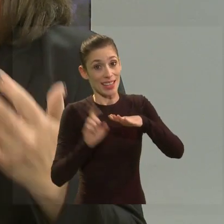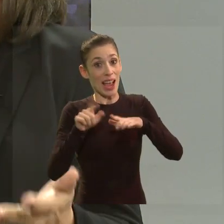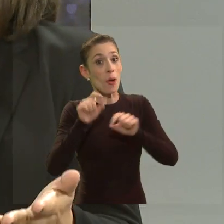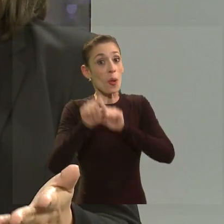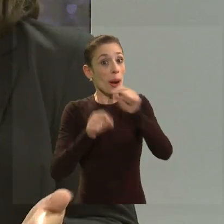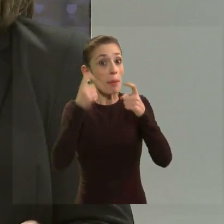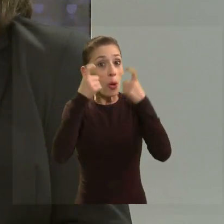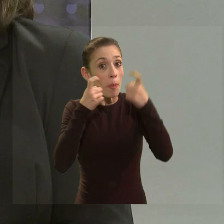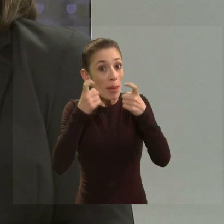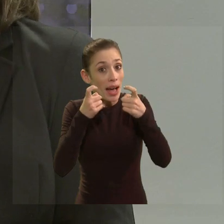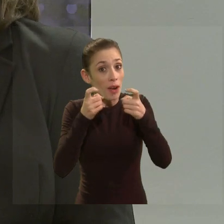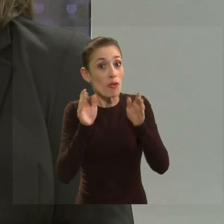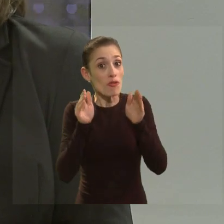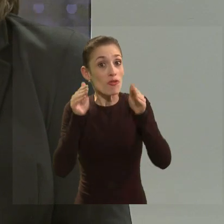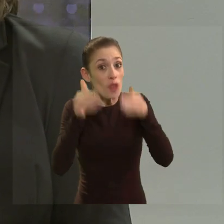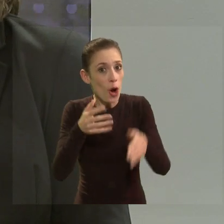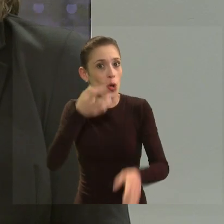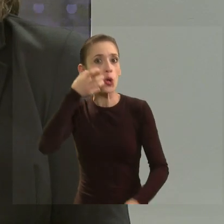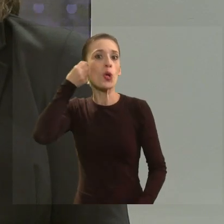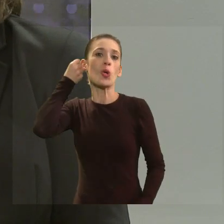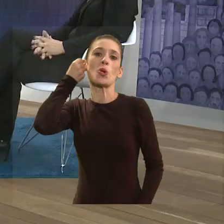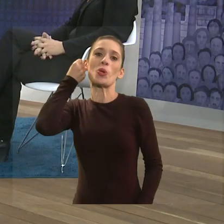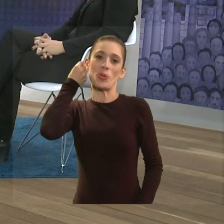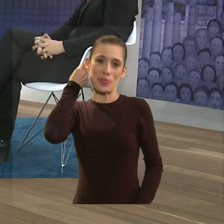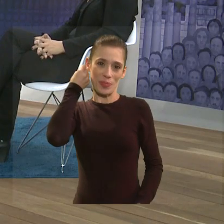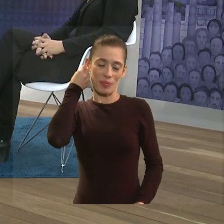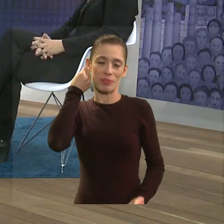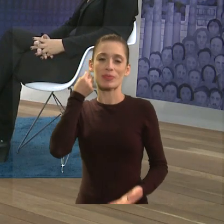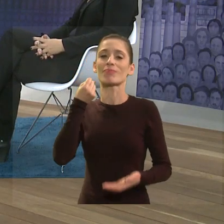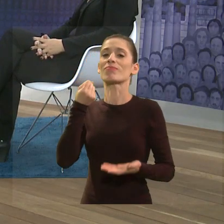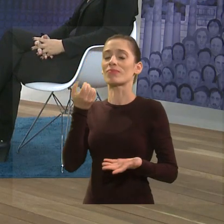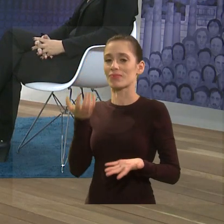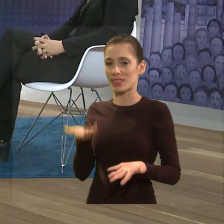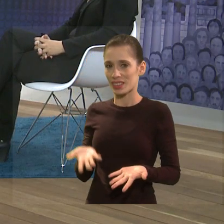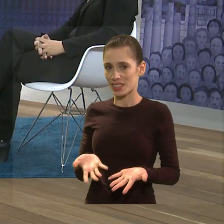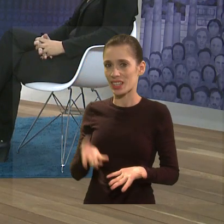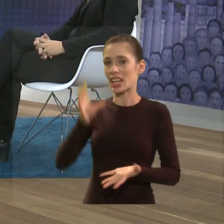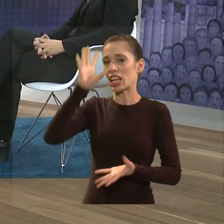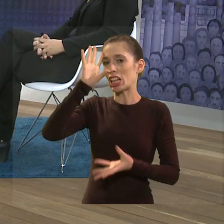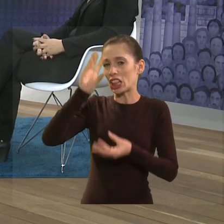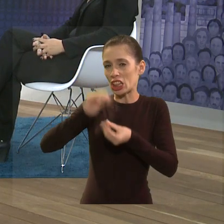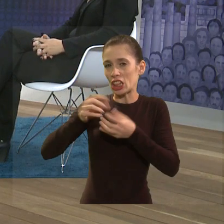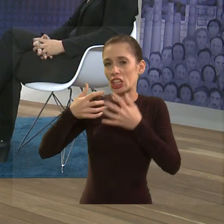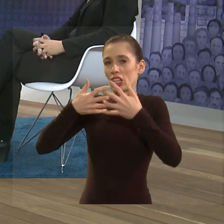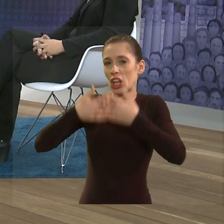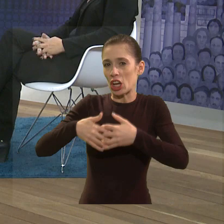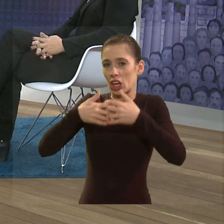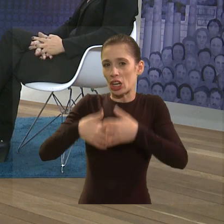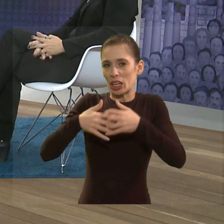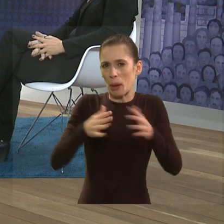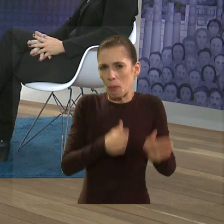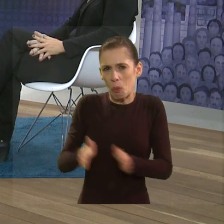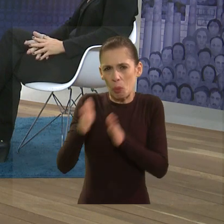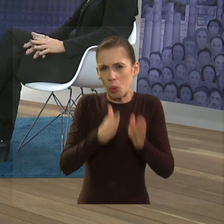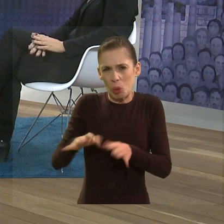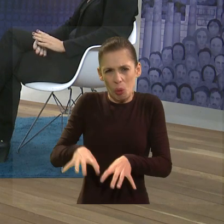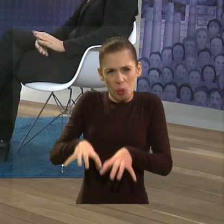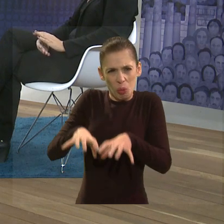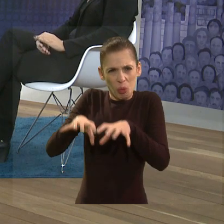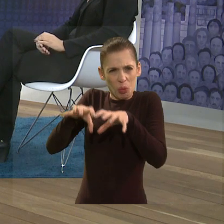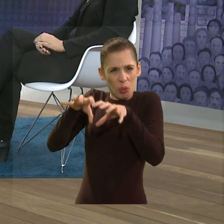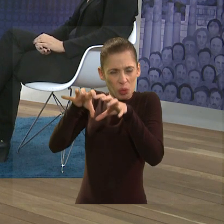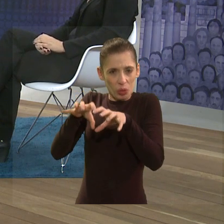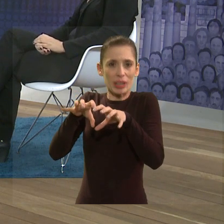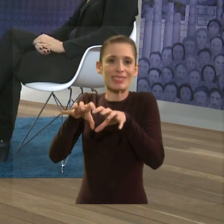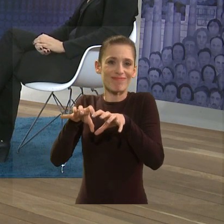para a do lucro. Sim, com essa lógica, né, da produtividade, né, que os parâmetros muitas vezes são